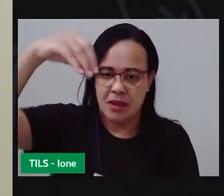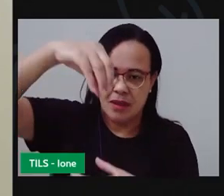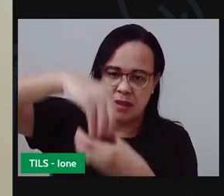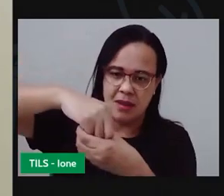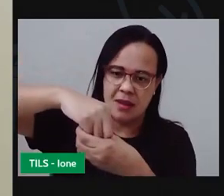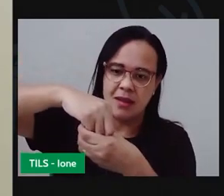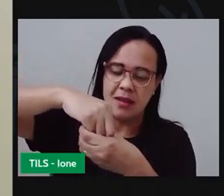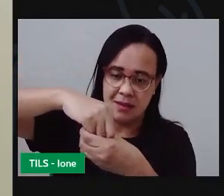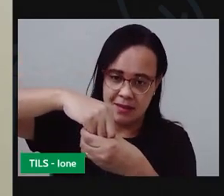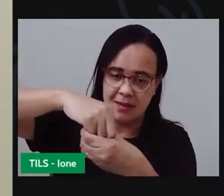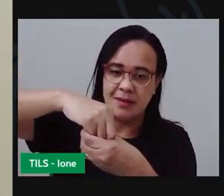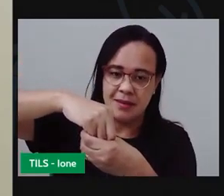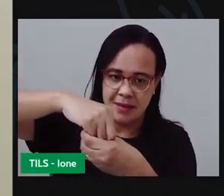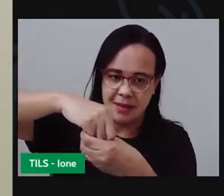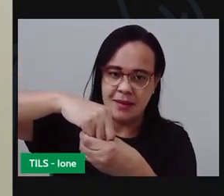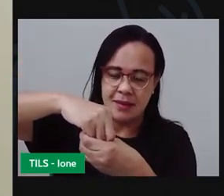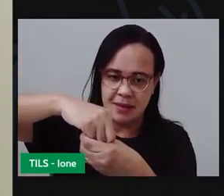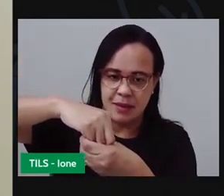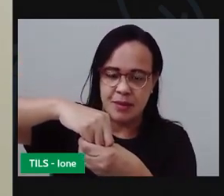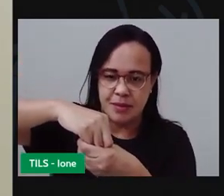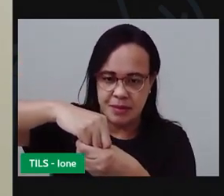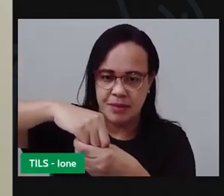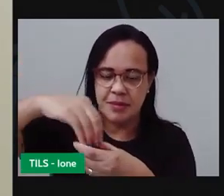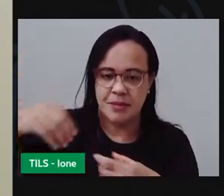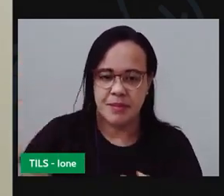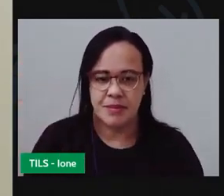tá vendo vai ficar assim